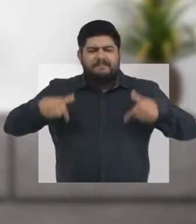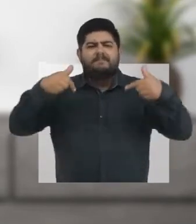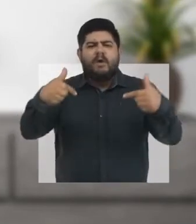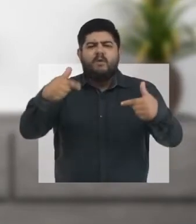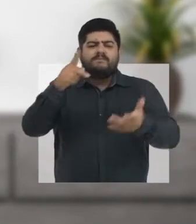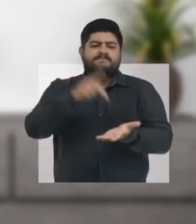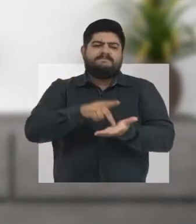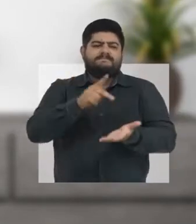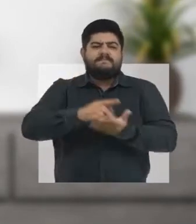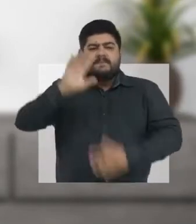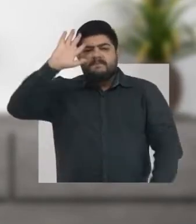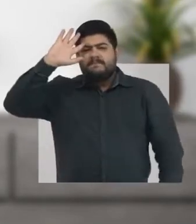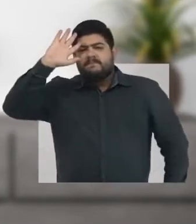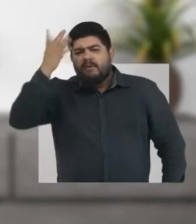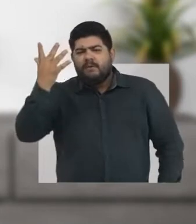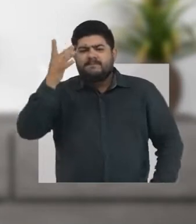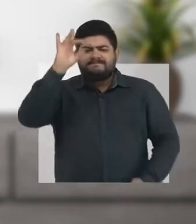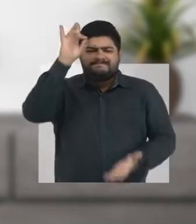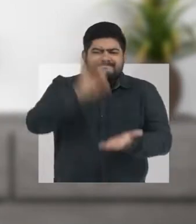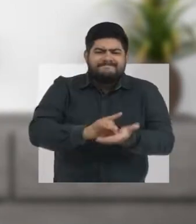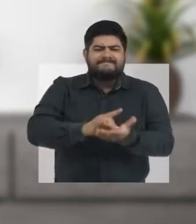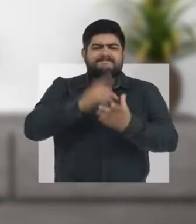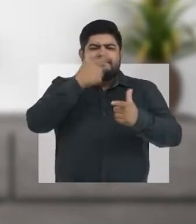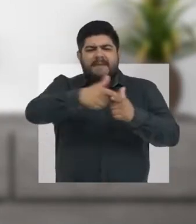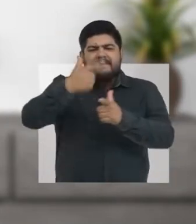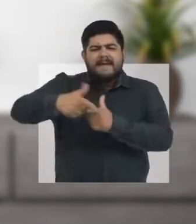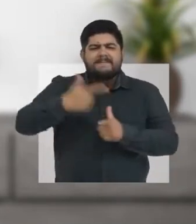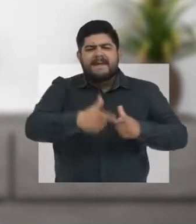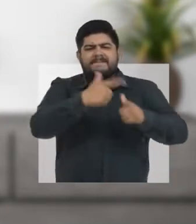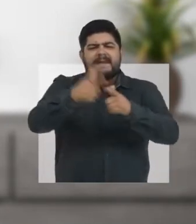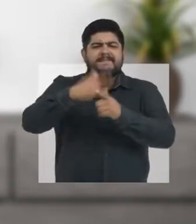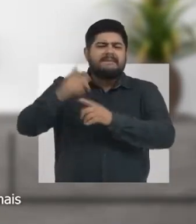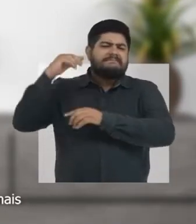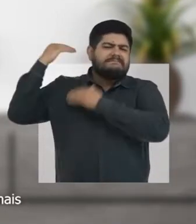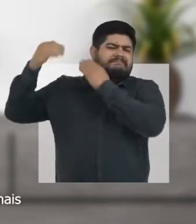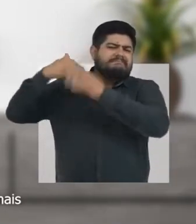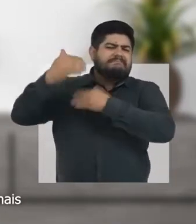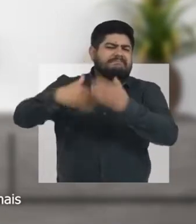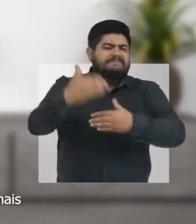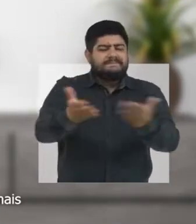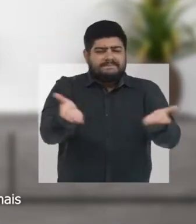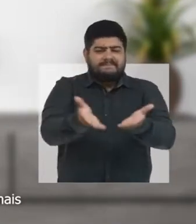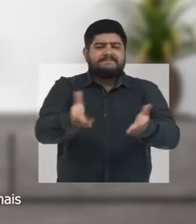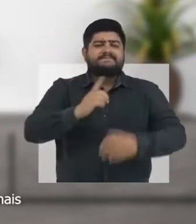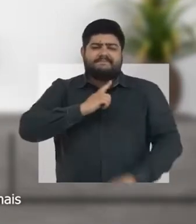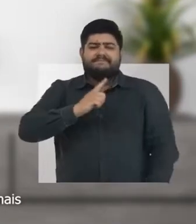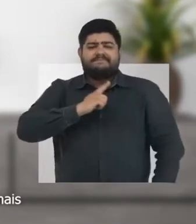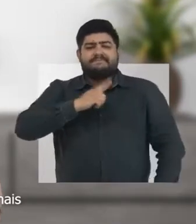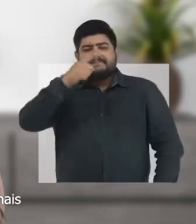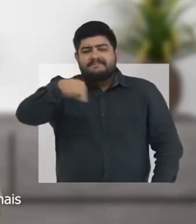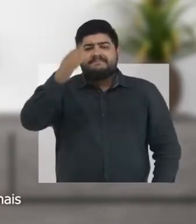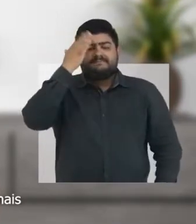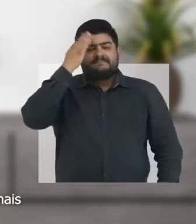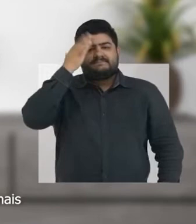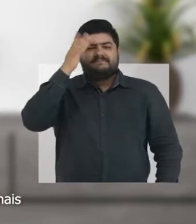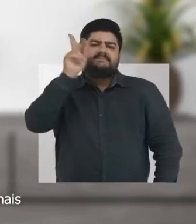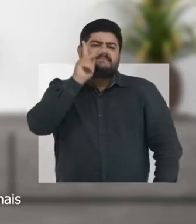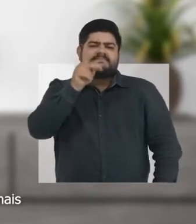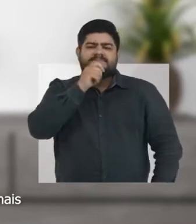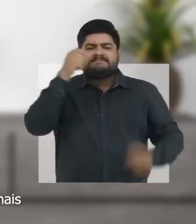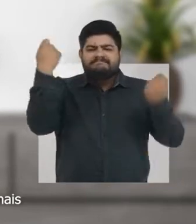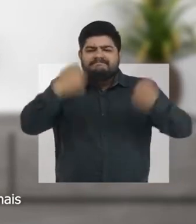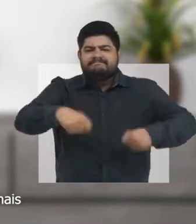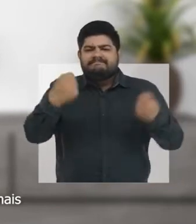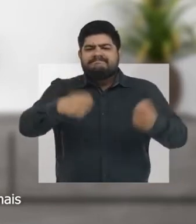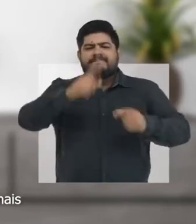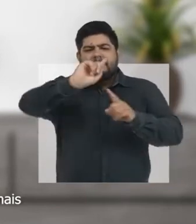certeiro para resolver de vez problemas históricos de nossa cidade. Eu sei e você sabe que Porto Velho precisa